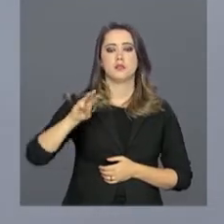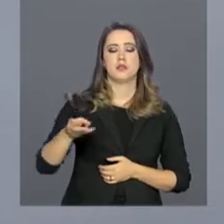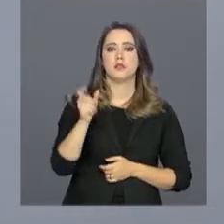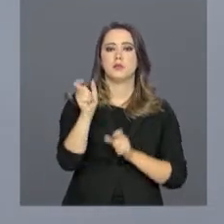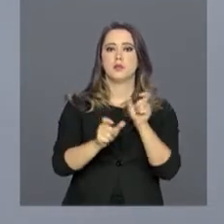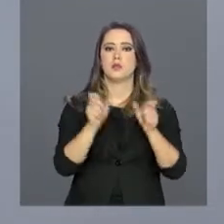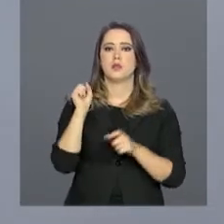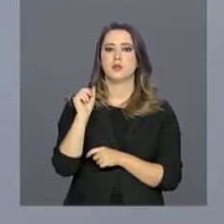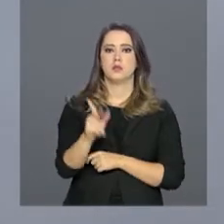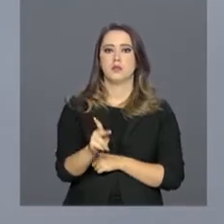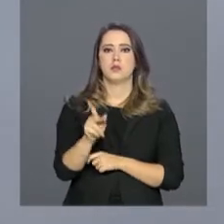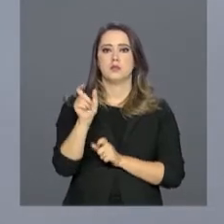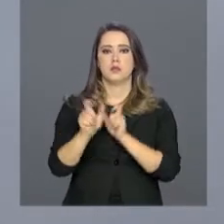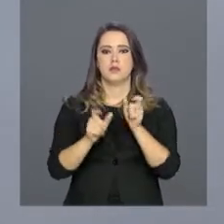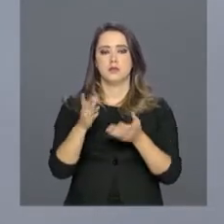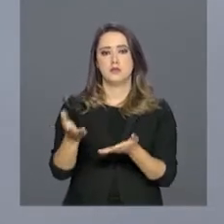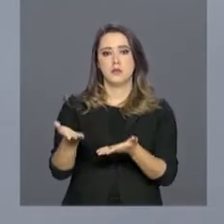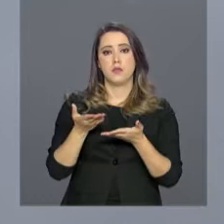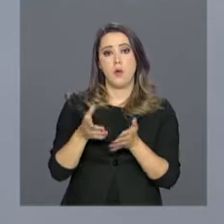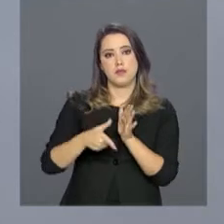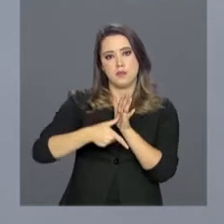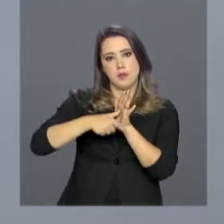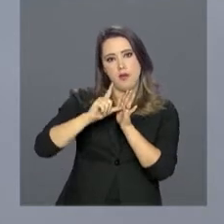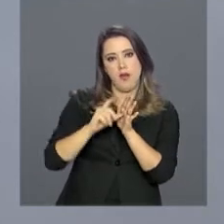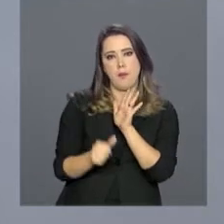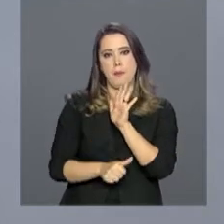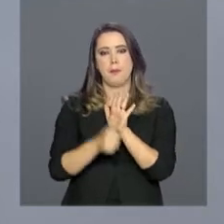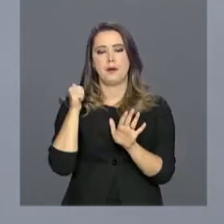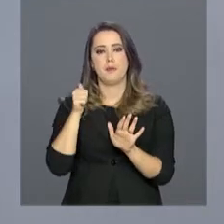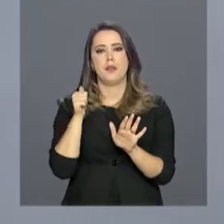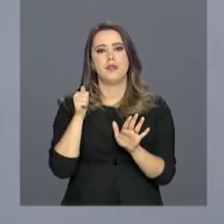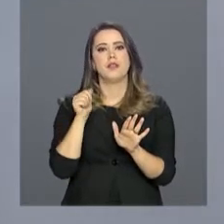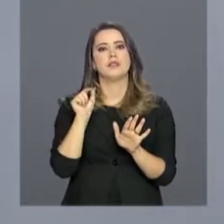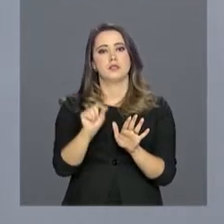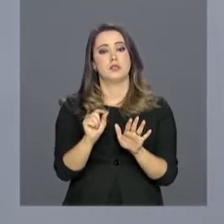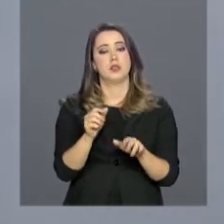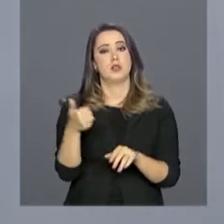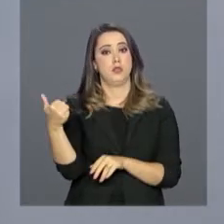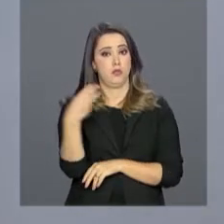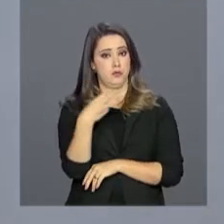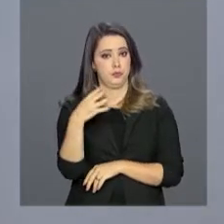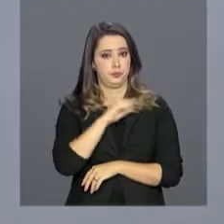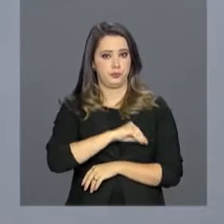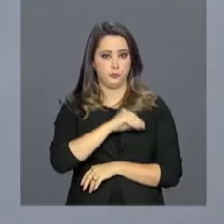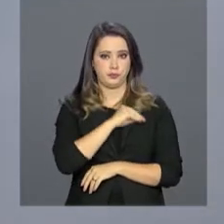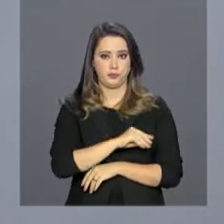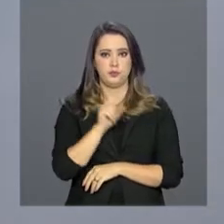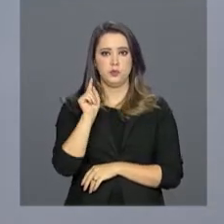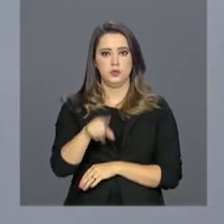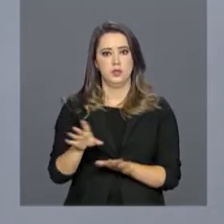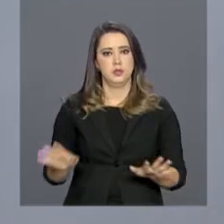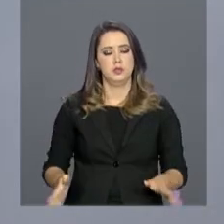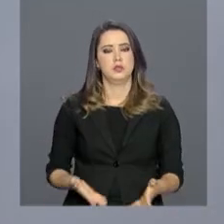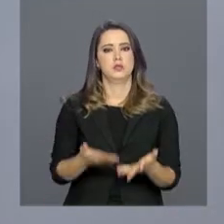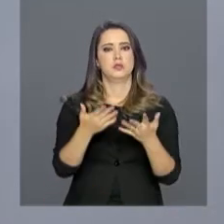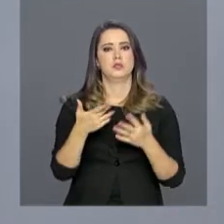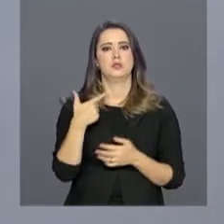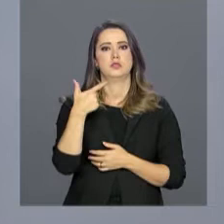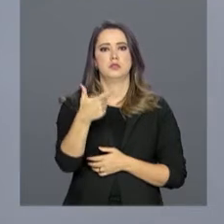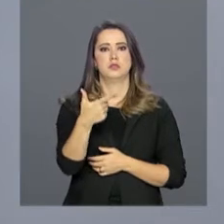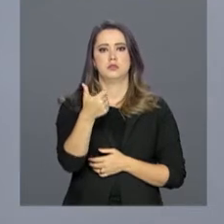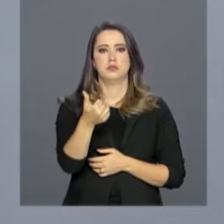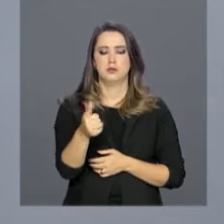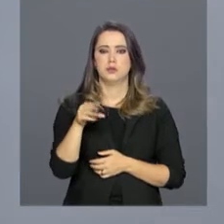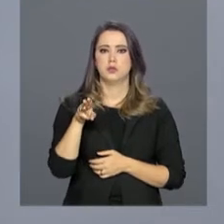aposentados e pensionistas vão receber antecipadamente a primeira parcela do 13º salário. A medida deve injetar cerca de R